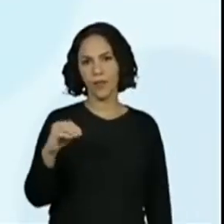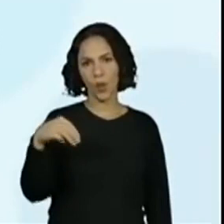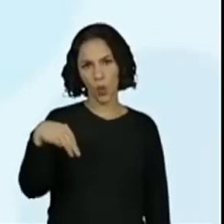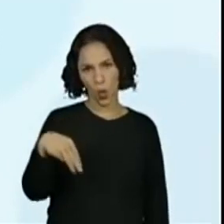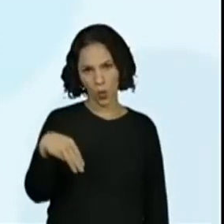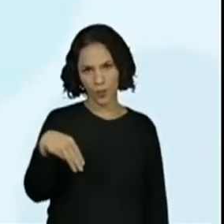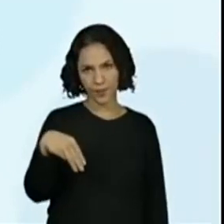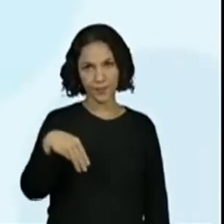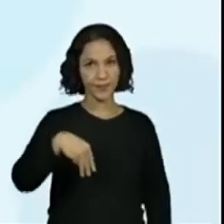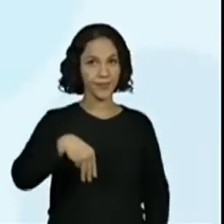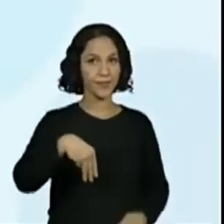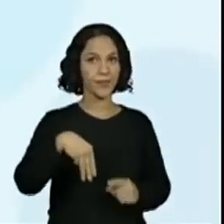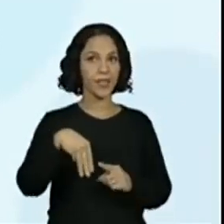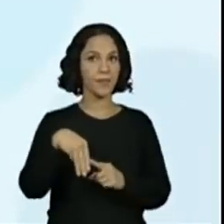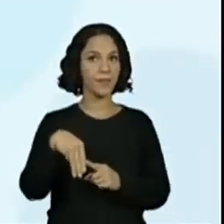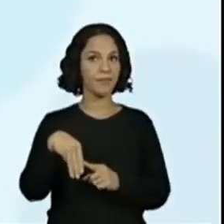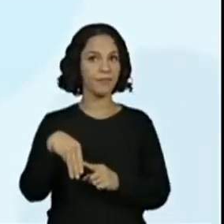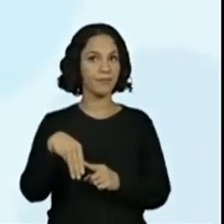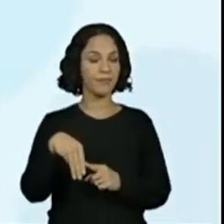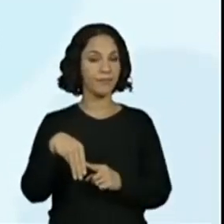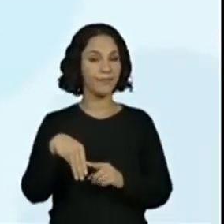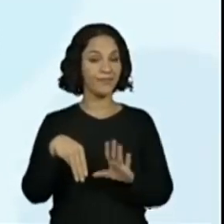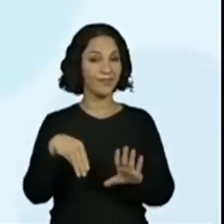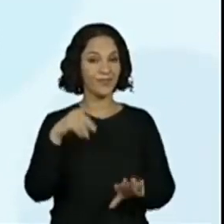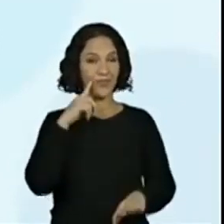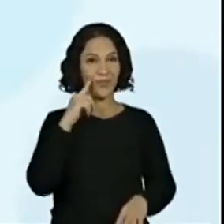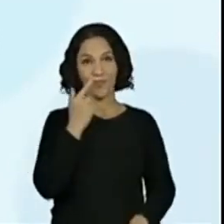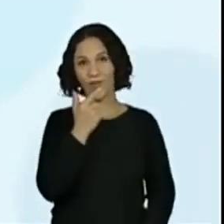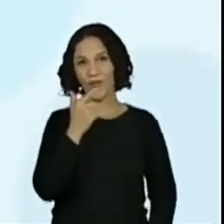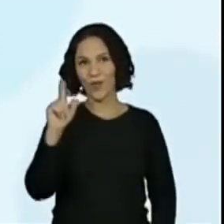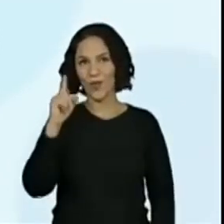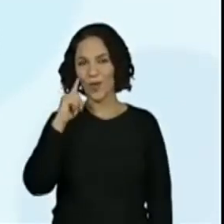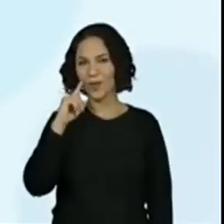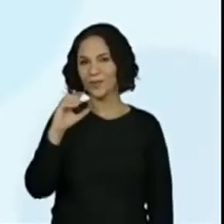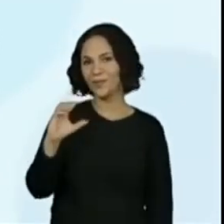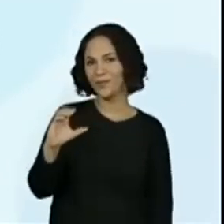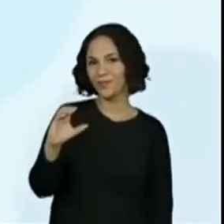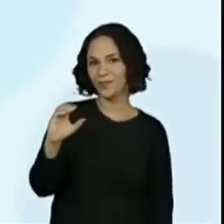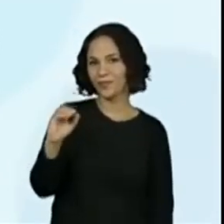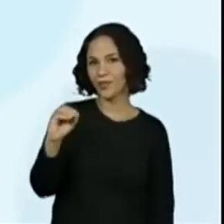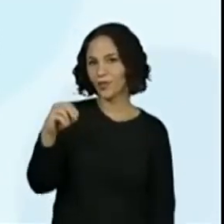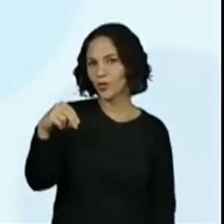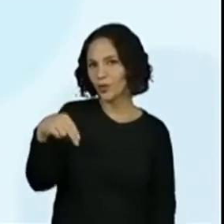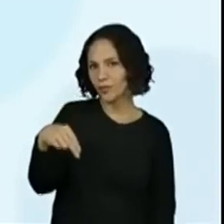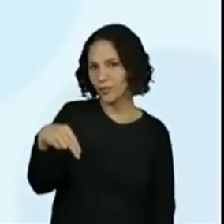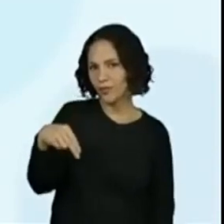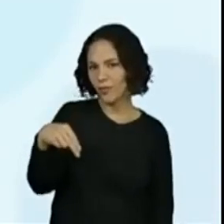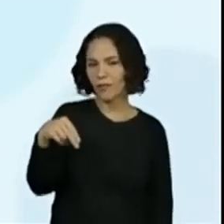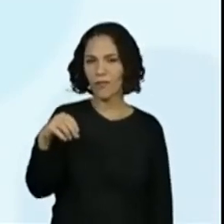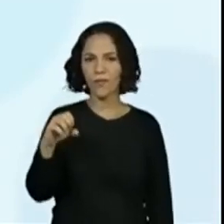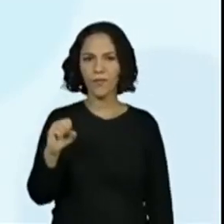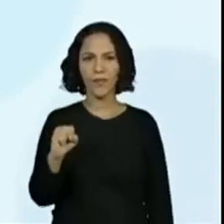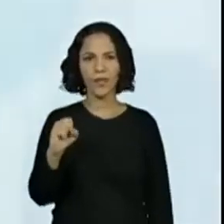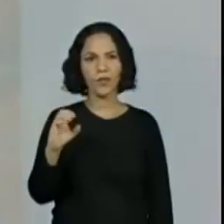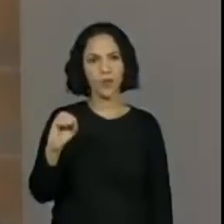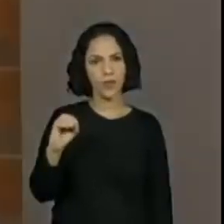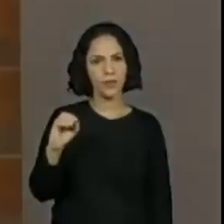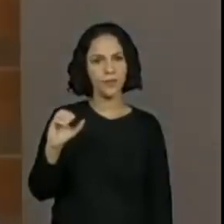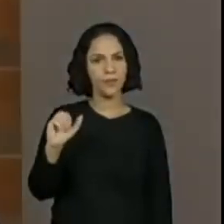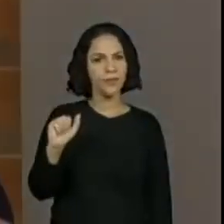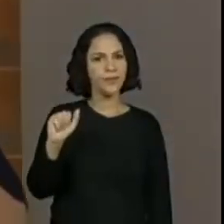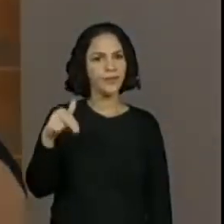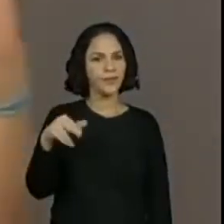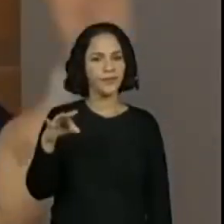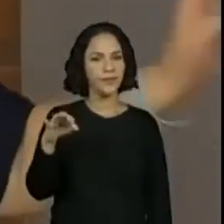M. Isso. Diferente de consoante que a gente usou o N. vai ter uma regra mais para frente, vai ter condições que vai